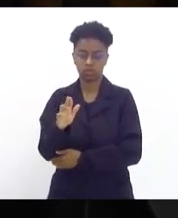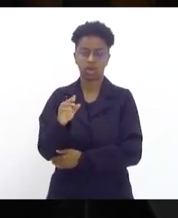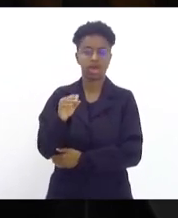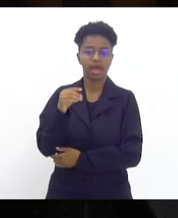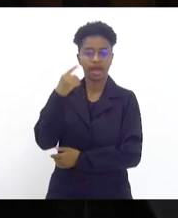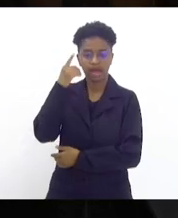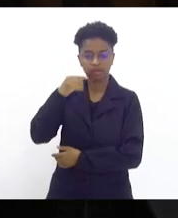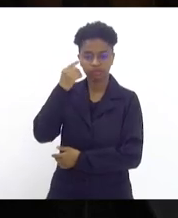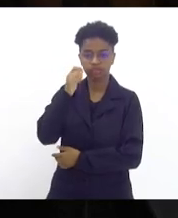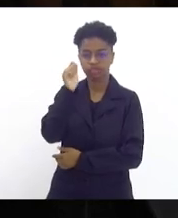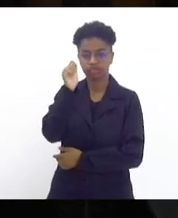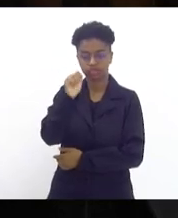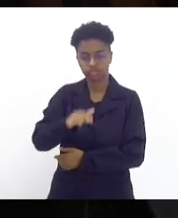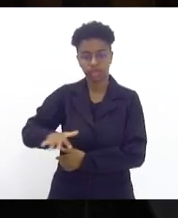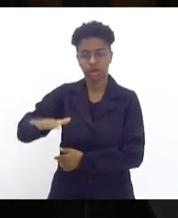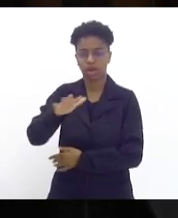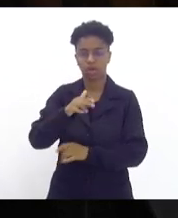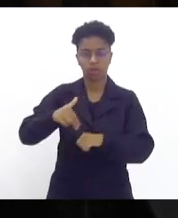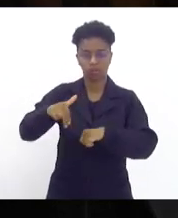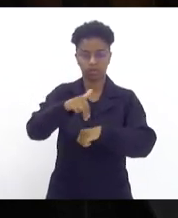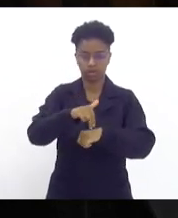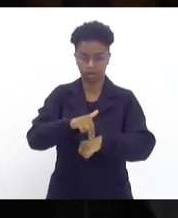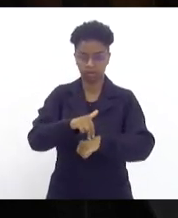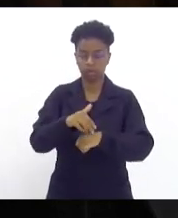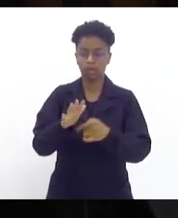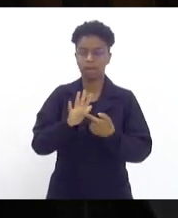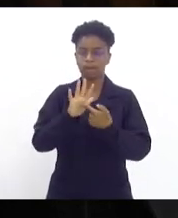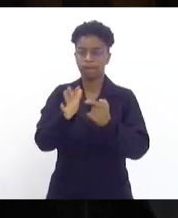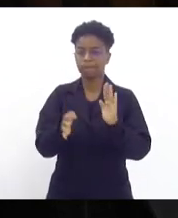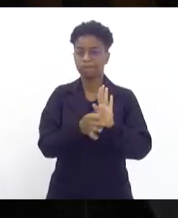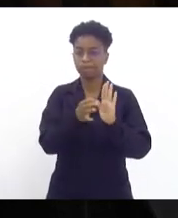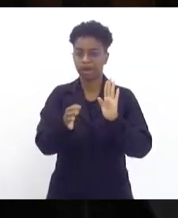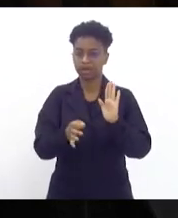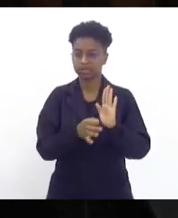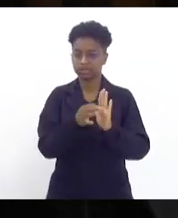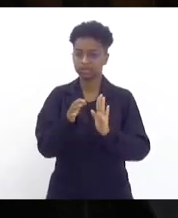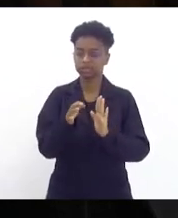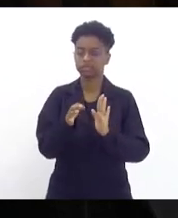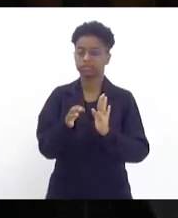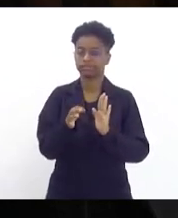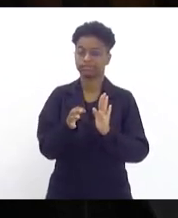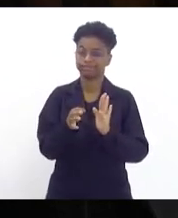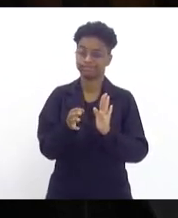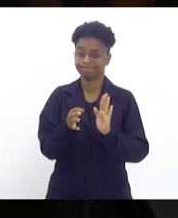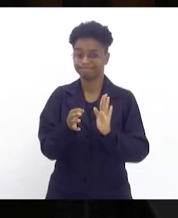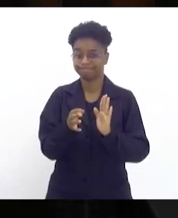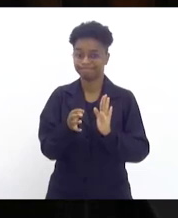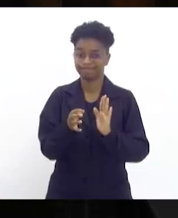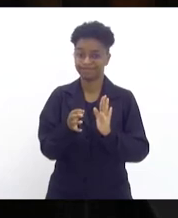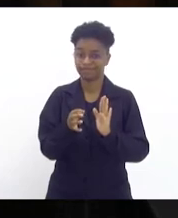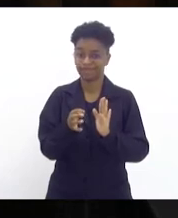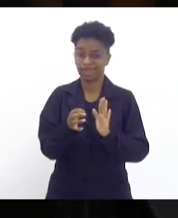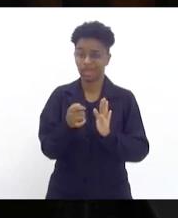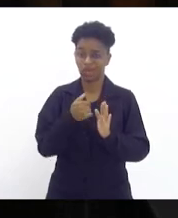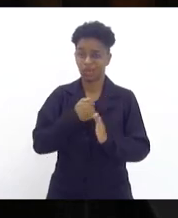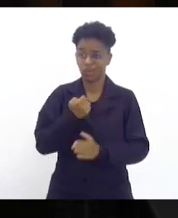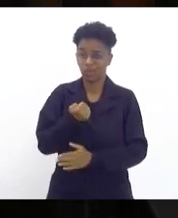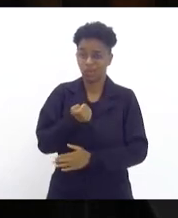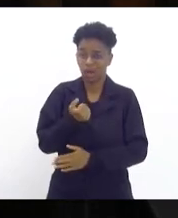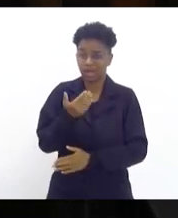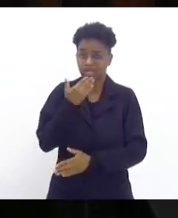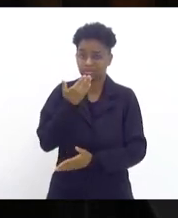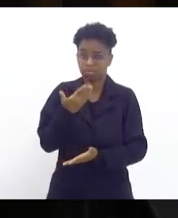da União, que deu um parecer sintético que quase me fez cair da